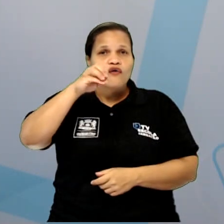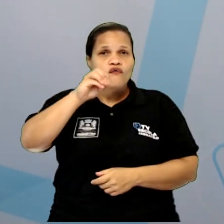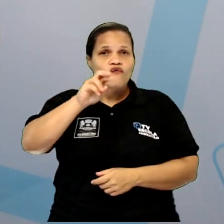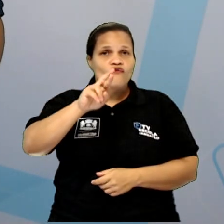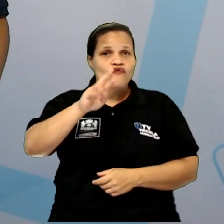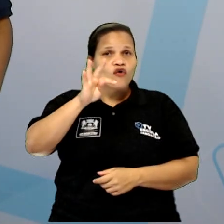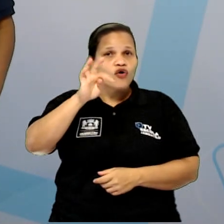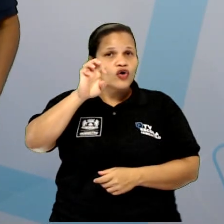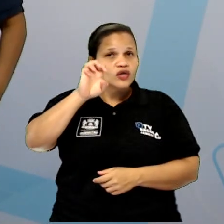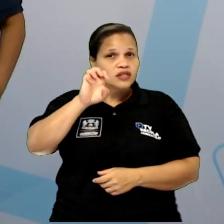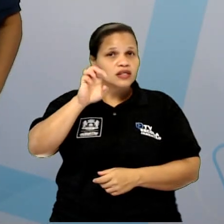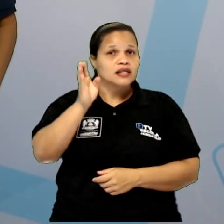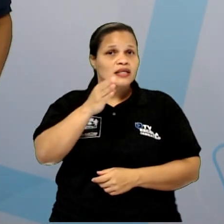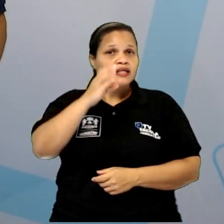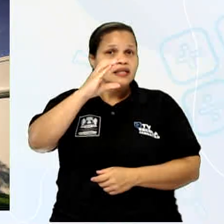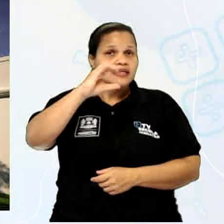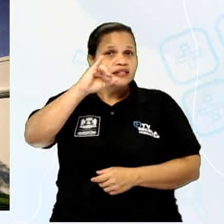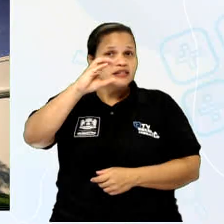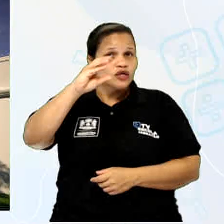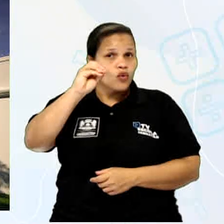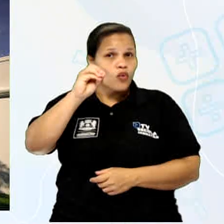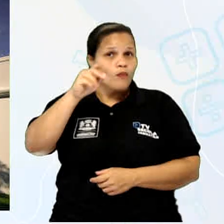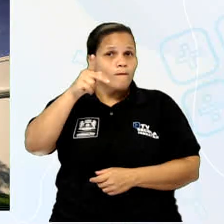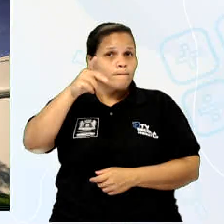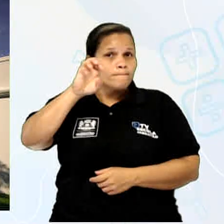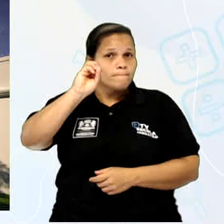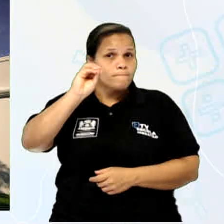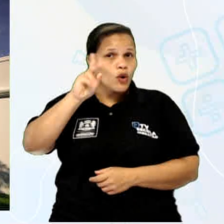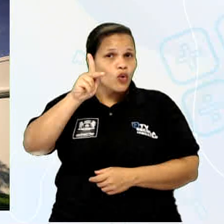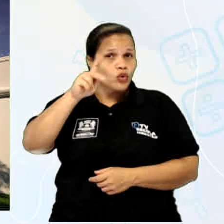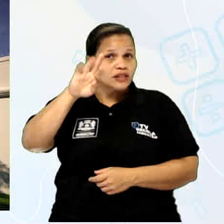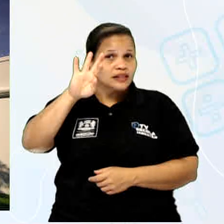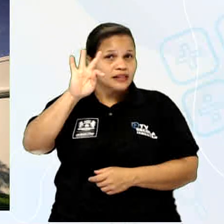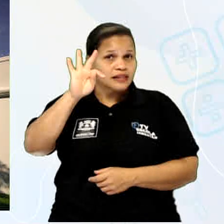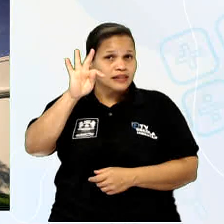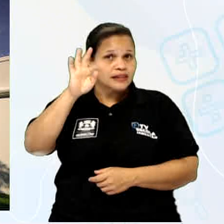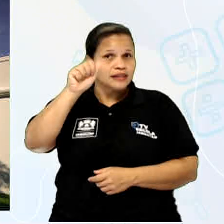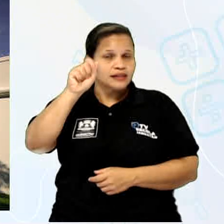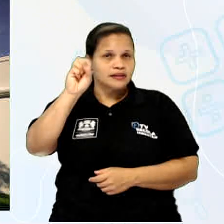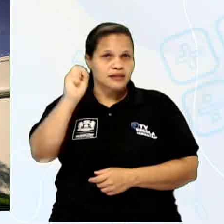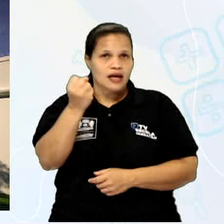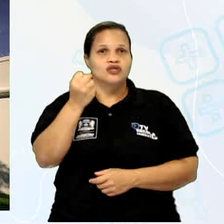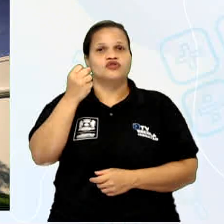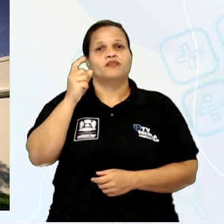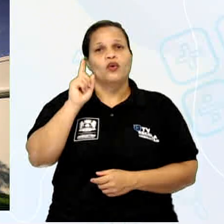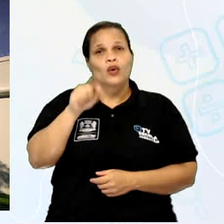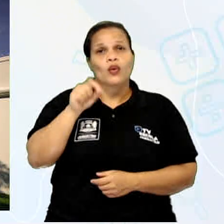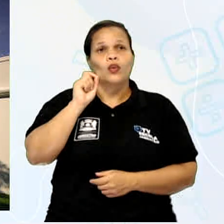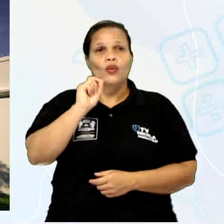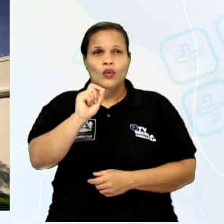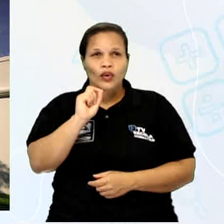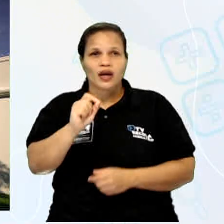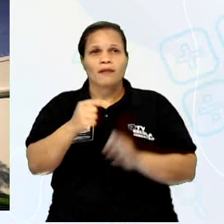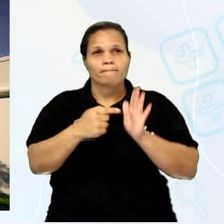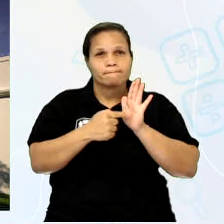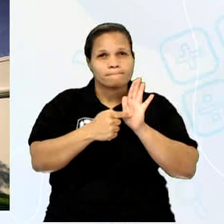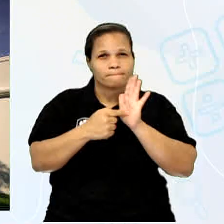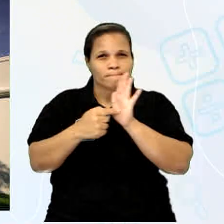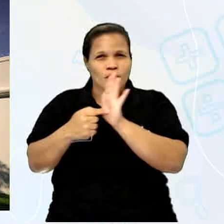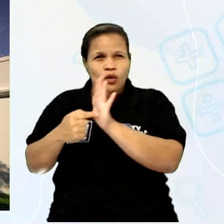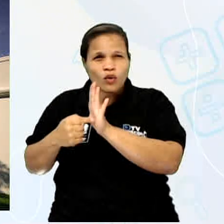1982. Abriga um acervo de documentos importantes para a preservação da história do Recife. São mais de